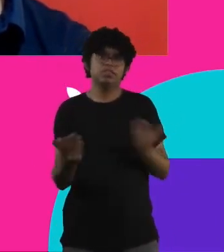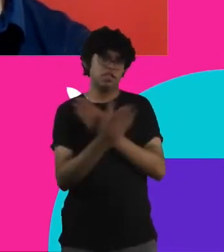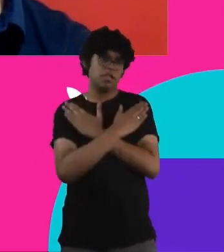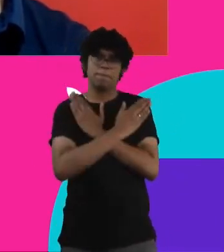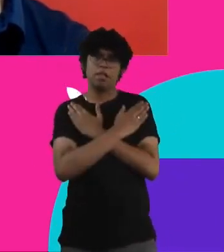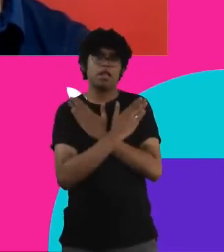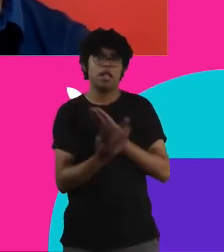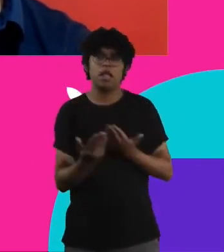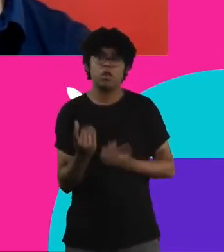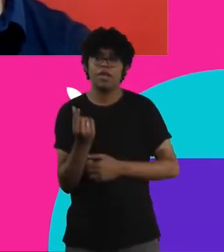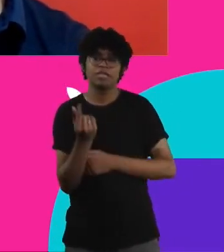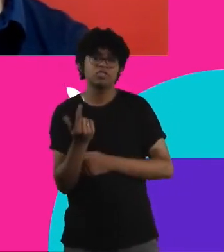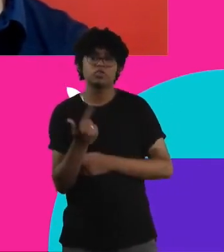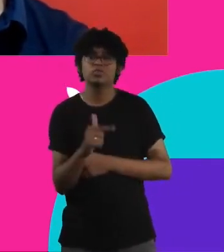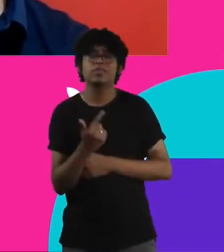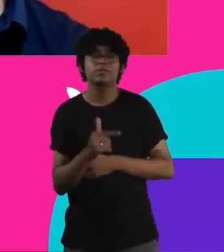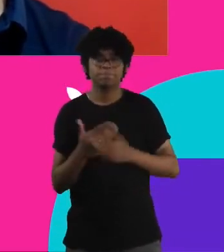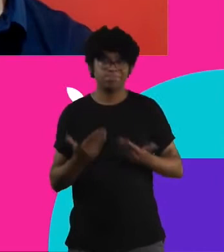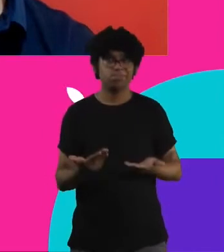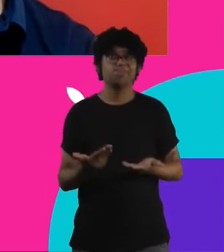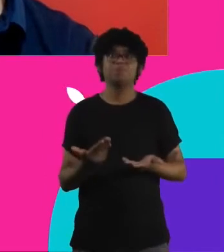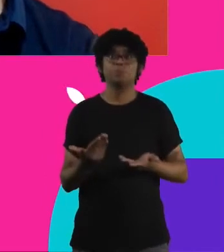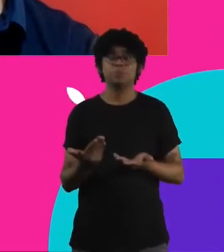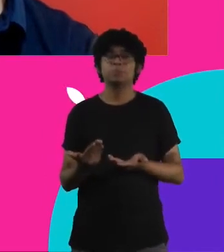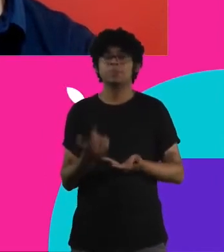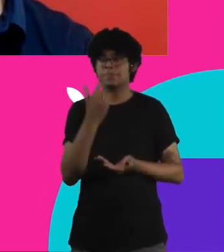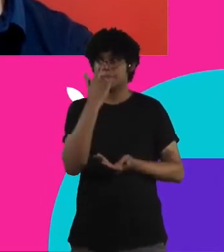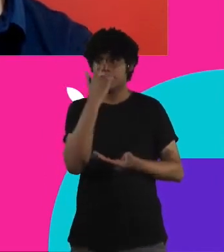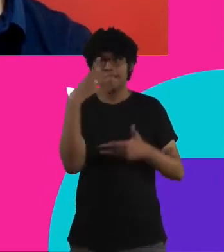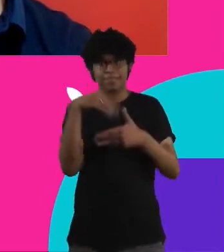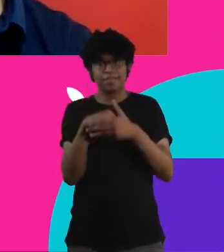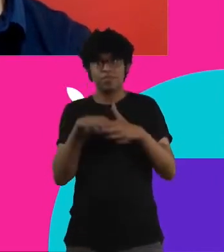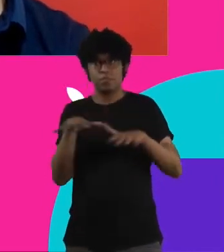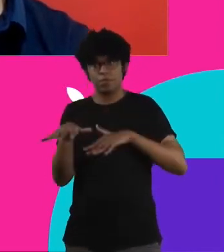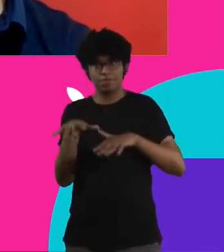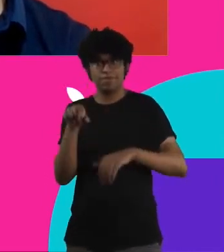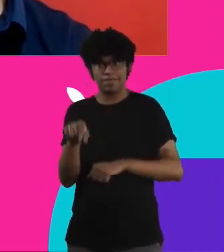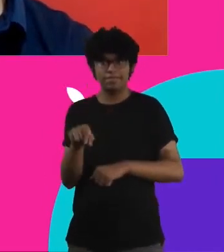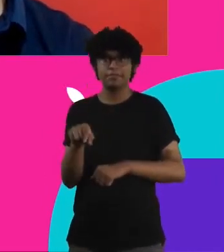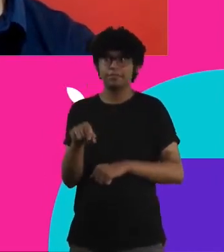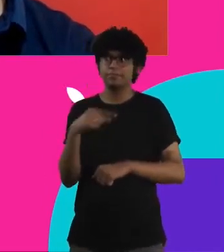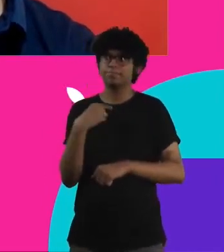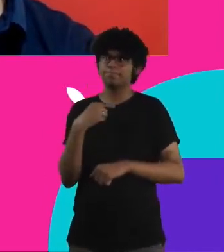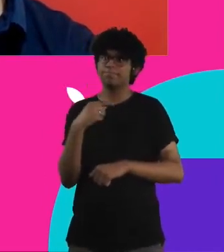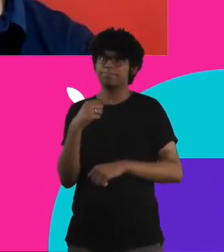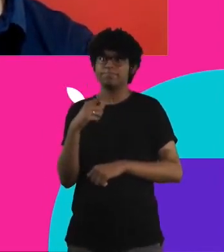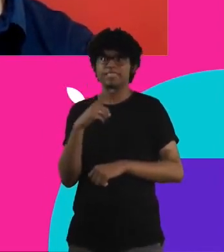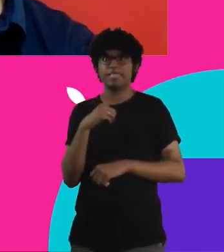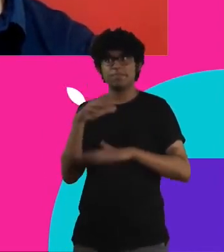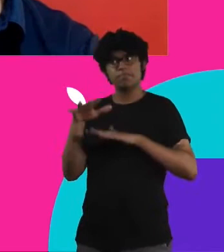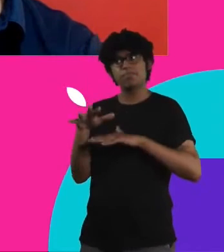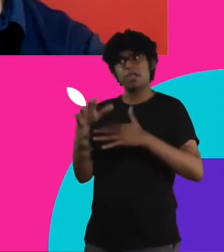renda, sem acesso. Então, dentro desse movimento vi uma grande articulação ano